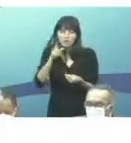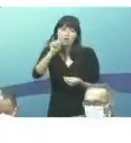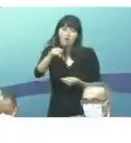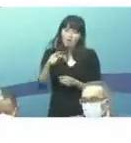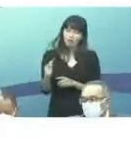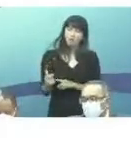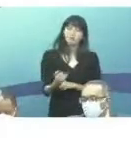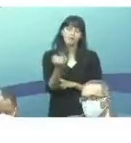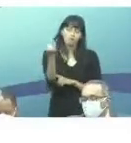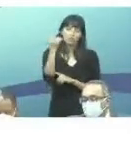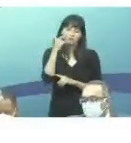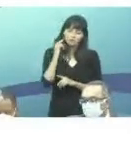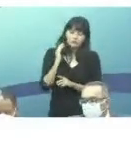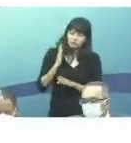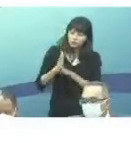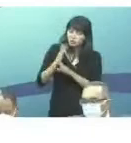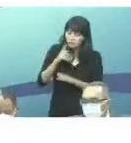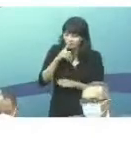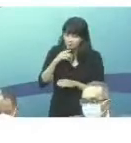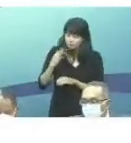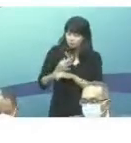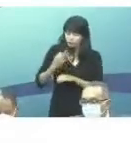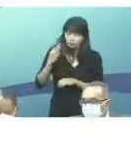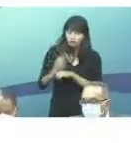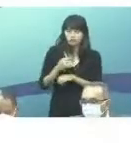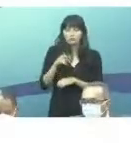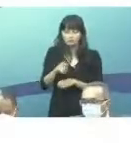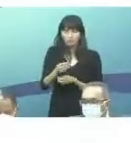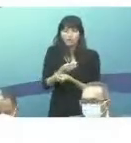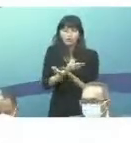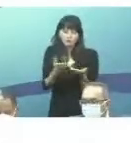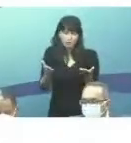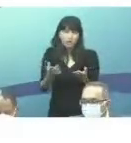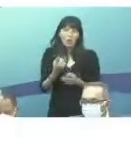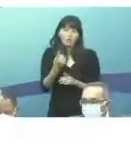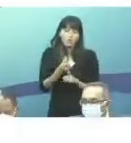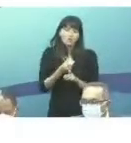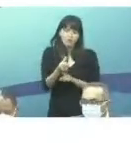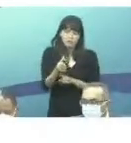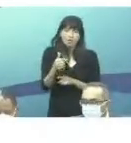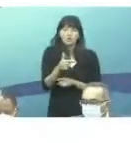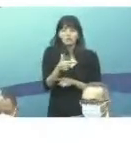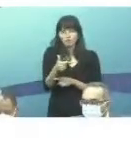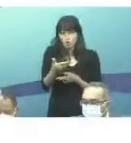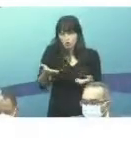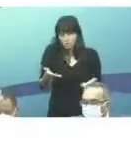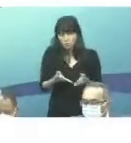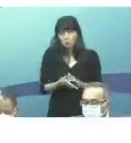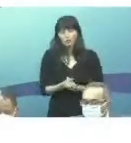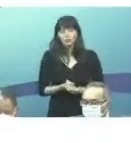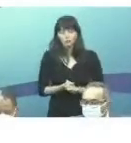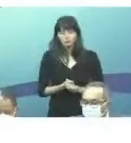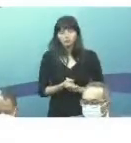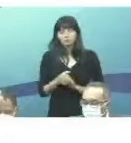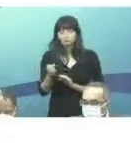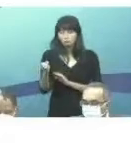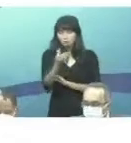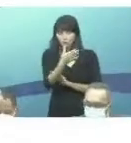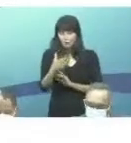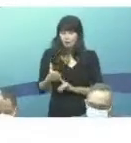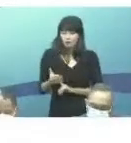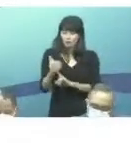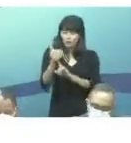importante para verificarmos resistência, será disponível a partir do primeiro semestre de 2022. Essas novas tecnologias